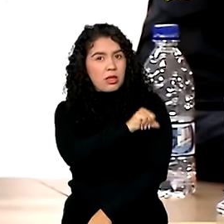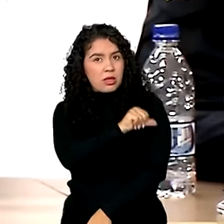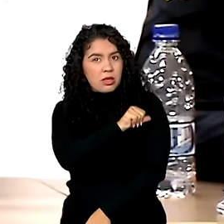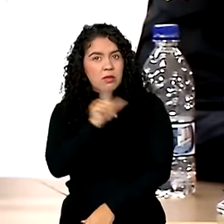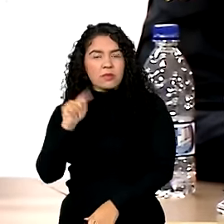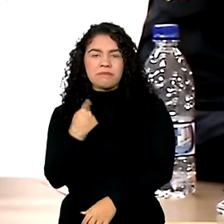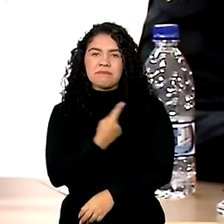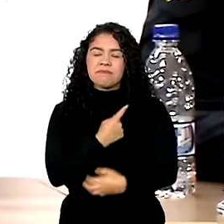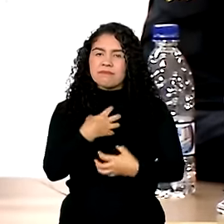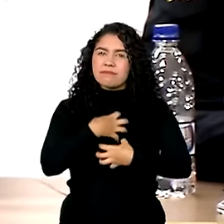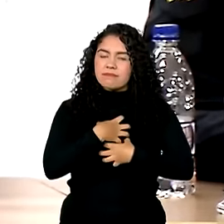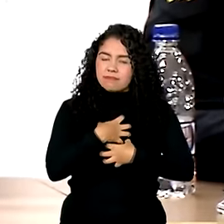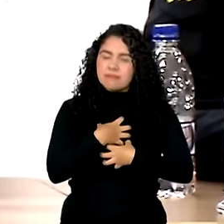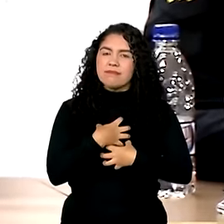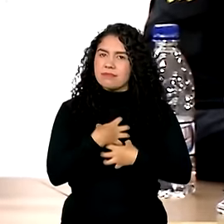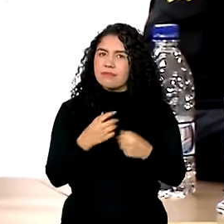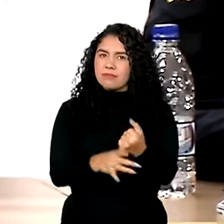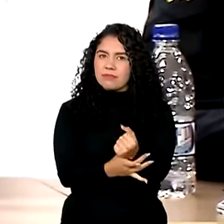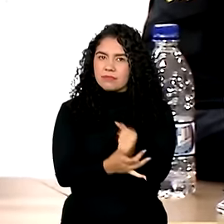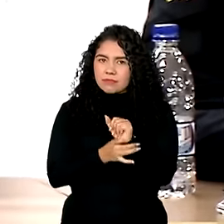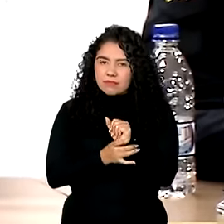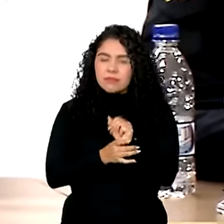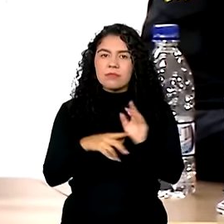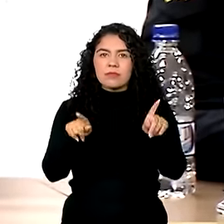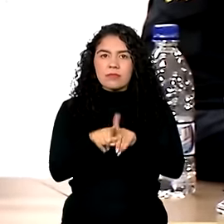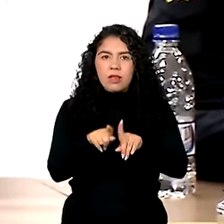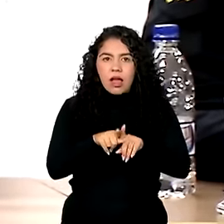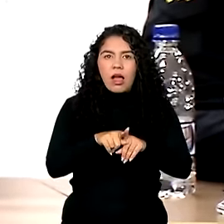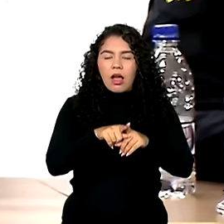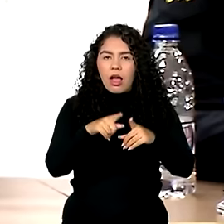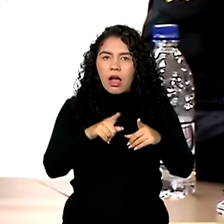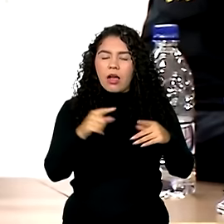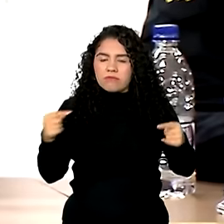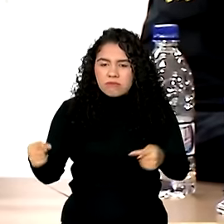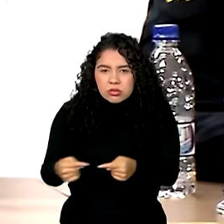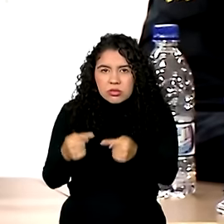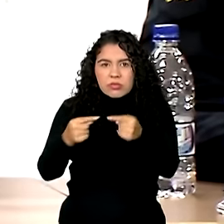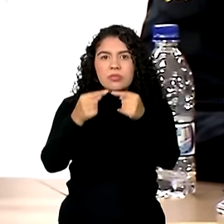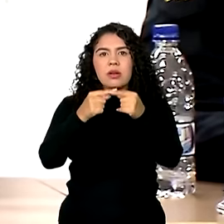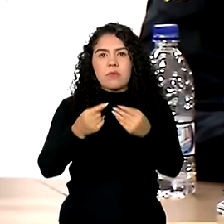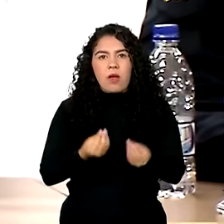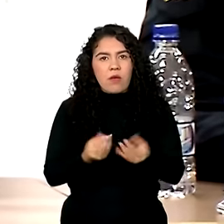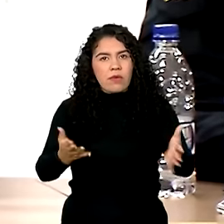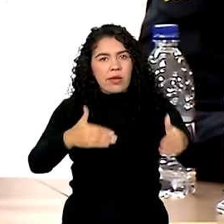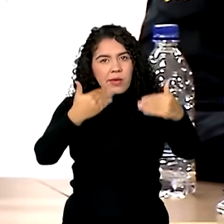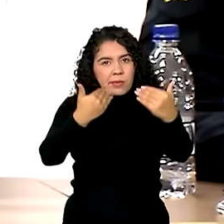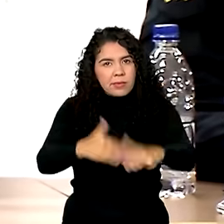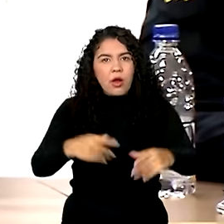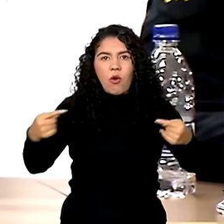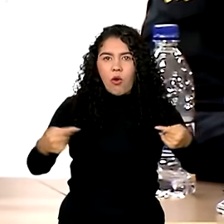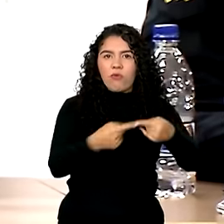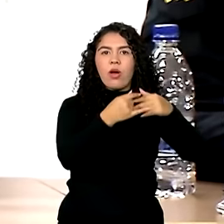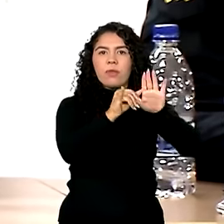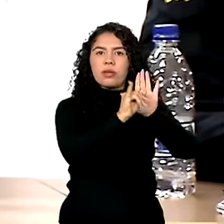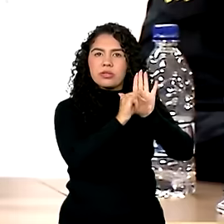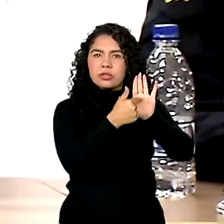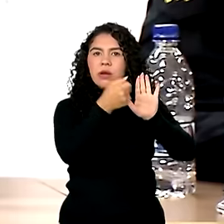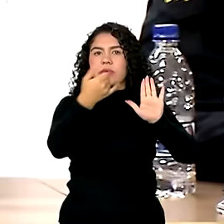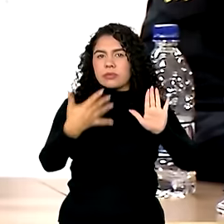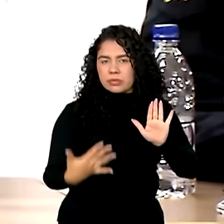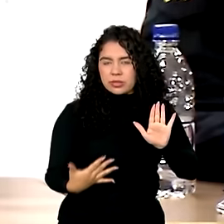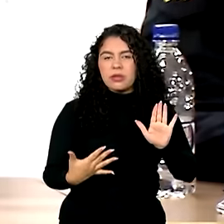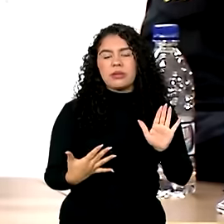da correção e adequação da aplicação da prova à luz do edital. Então,